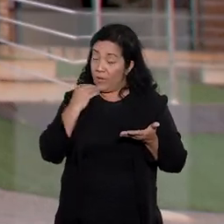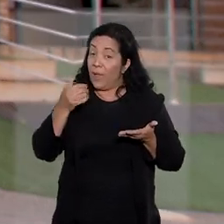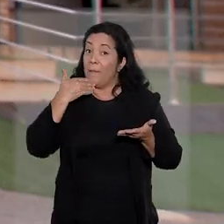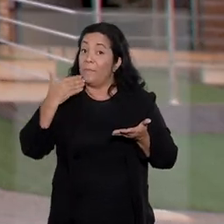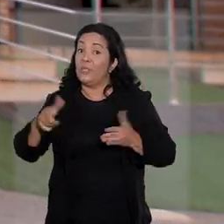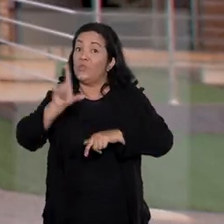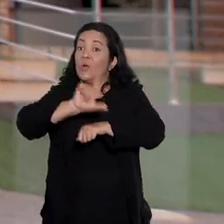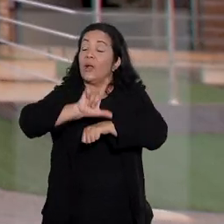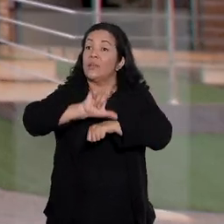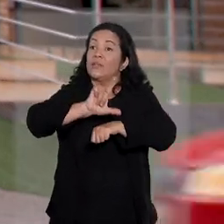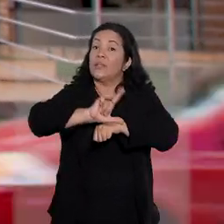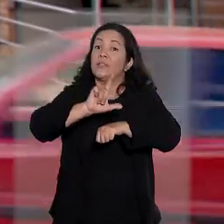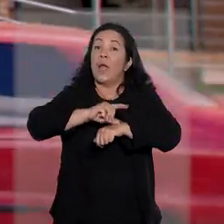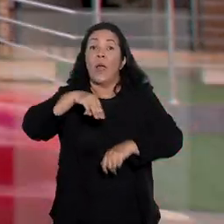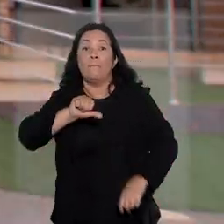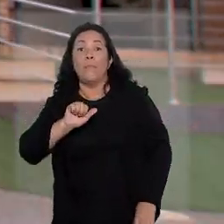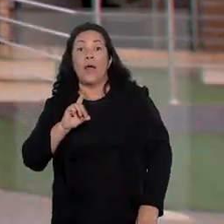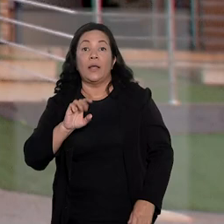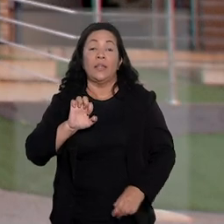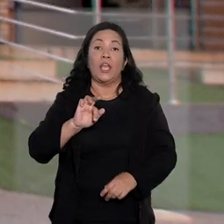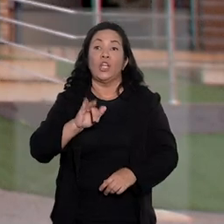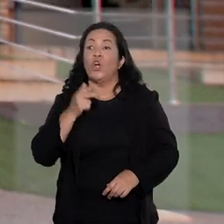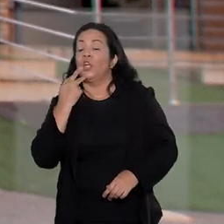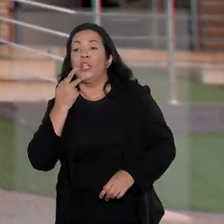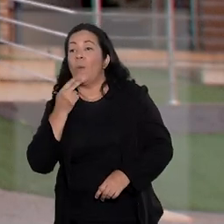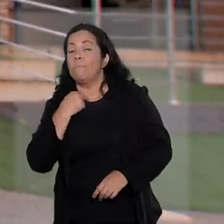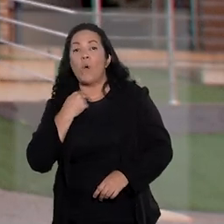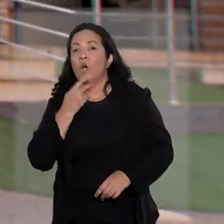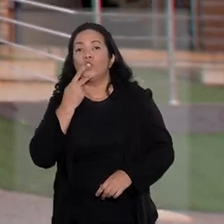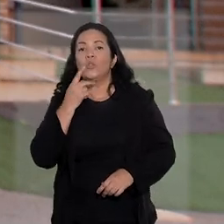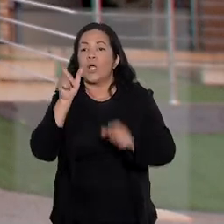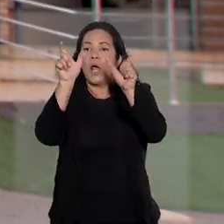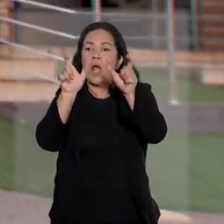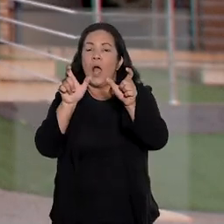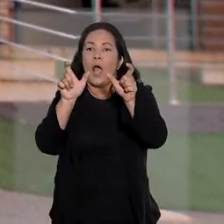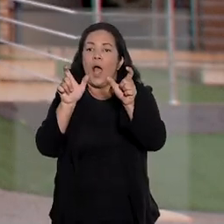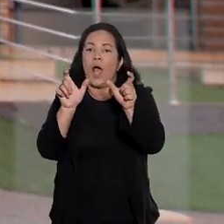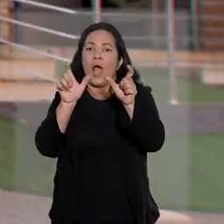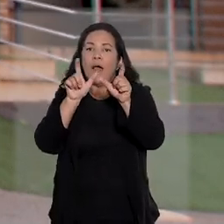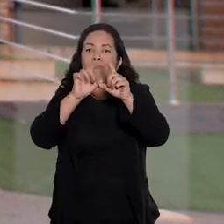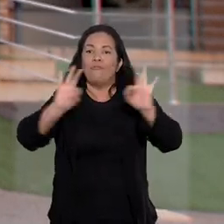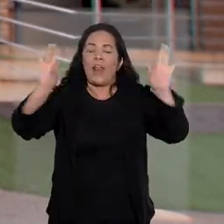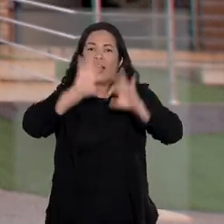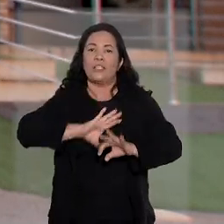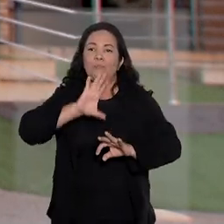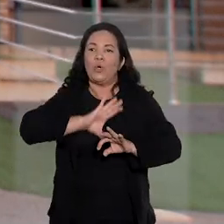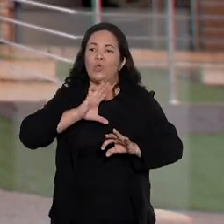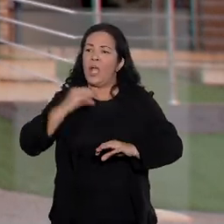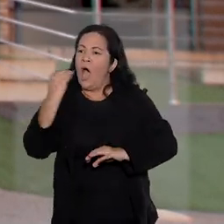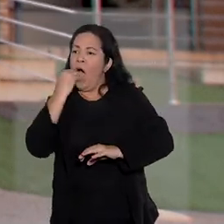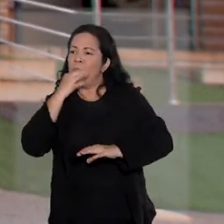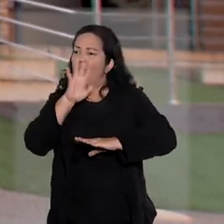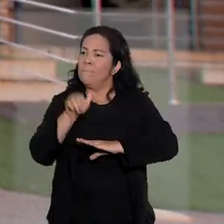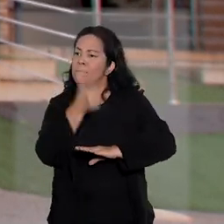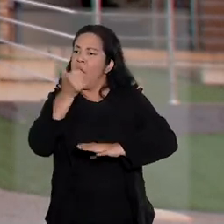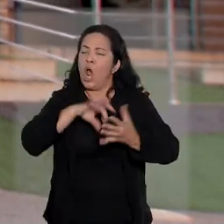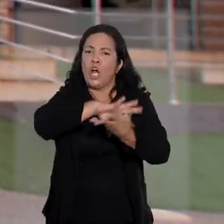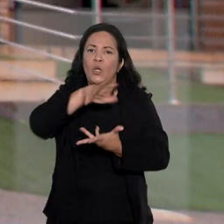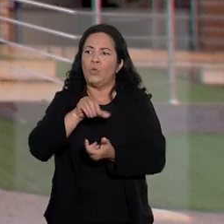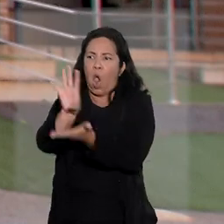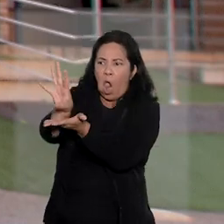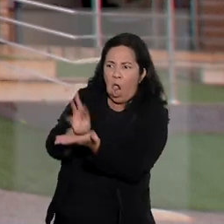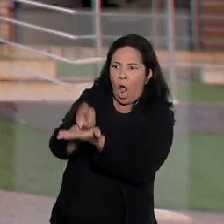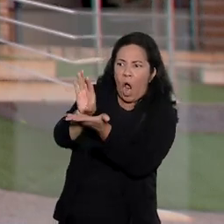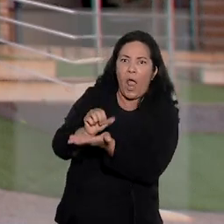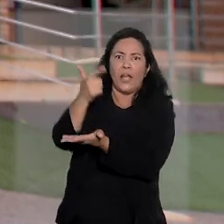que a rede de restaurantes Madeiro não utilizasse a expressão o melhor hambúrguer do mundo em seu material publicitário e na fachada das